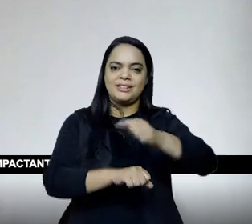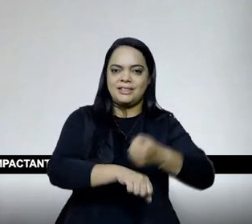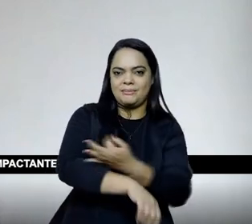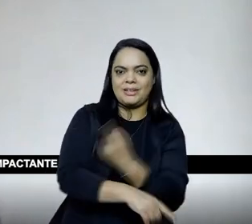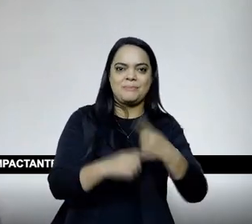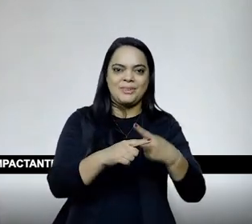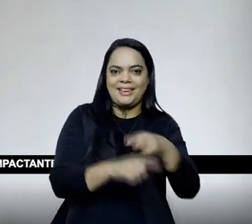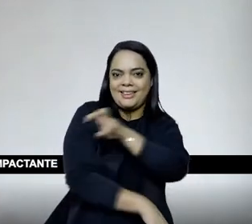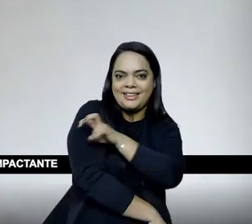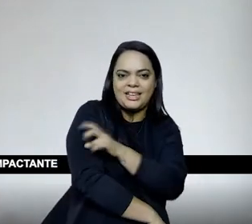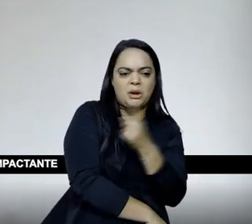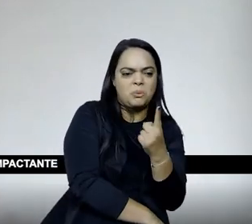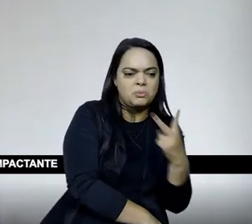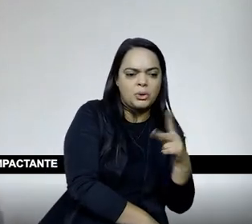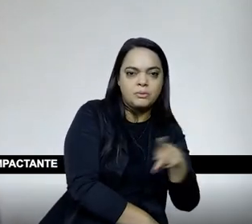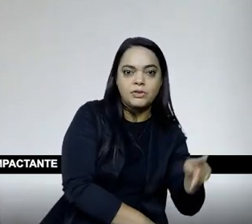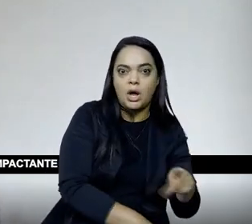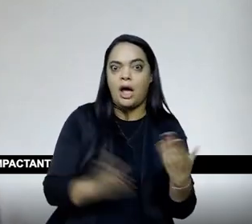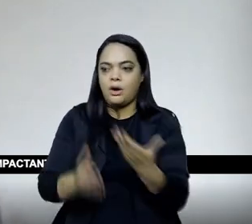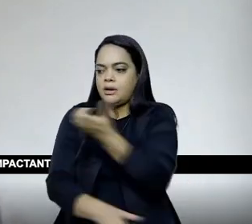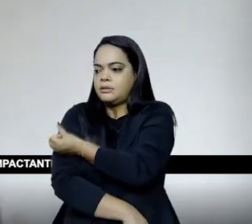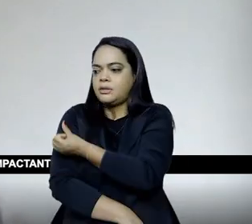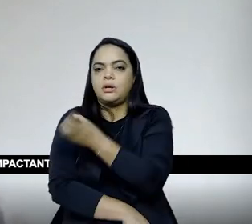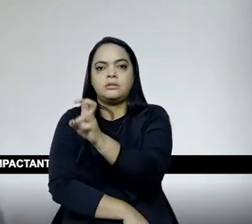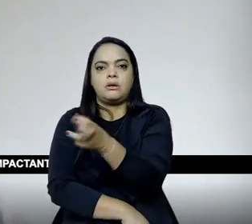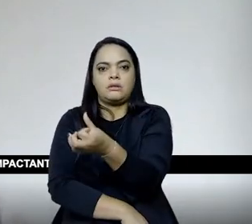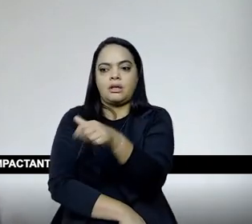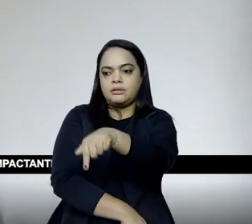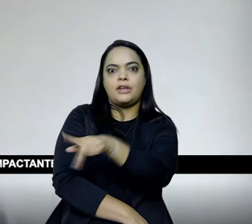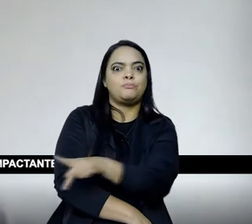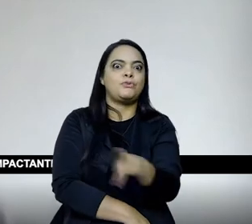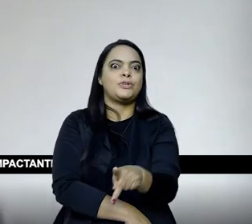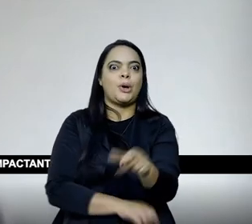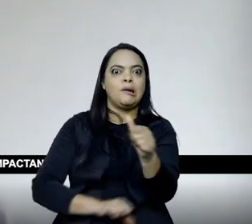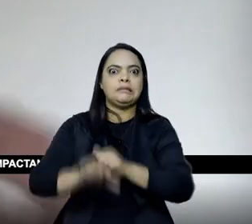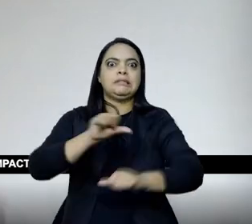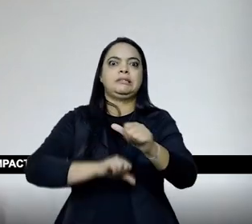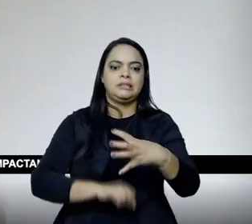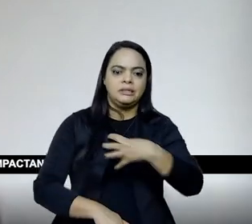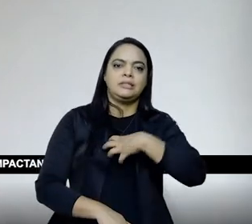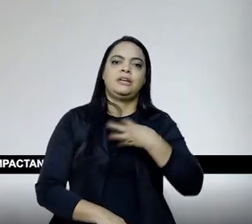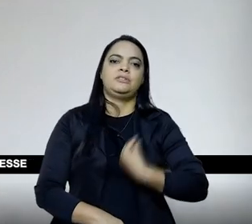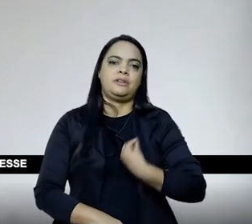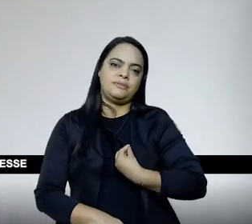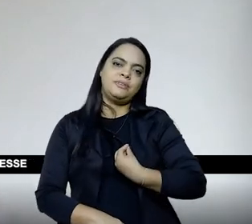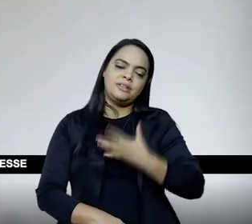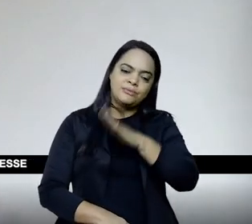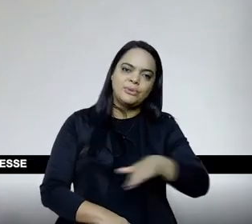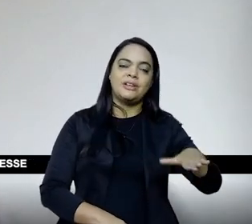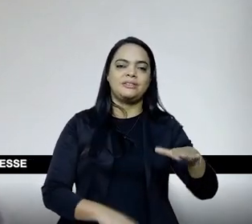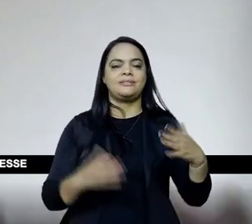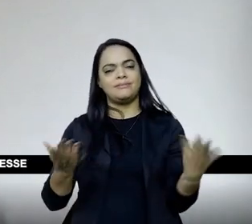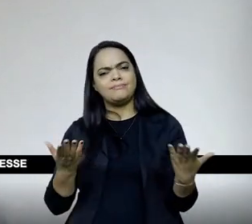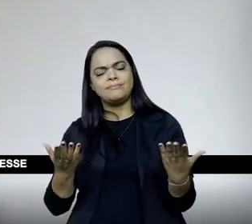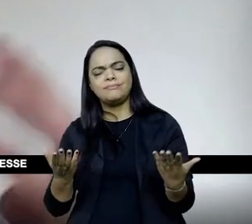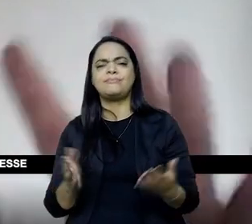um ou dois professores para cinco, seis, sete professores, que isso é muito impactante na vida dos meninos,